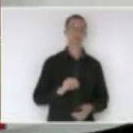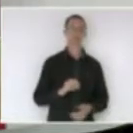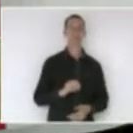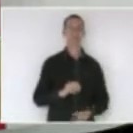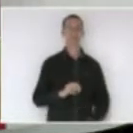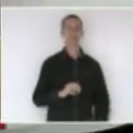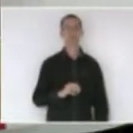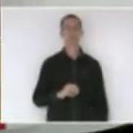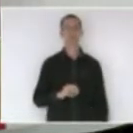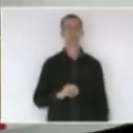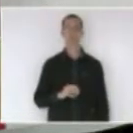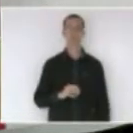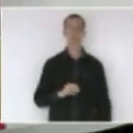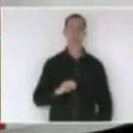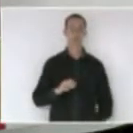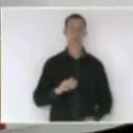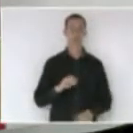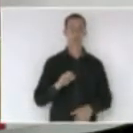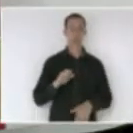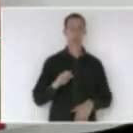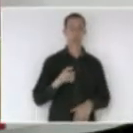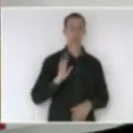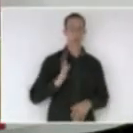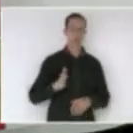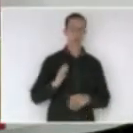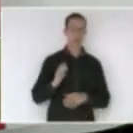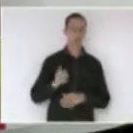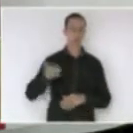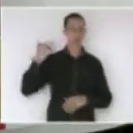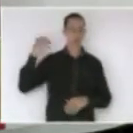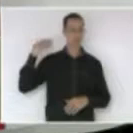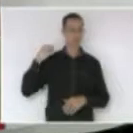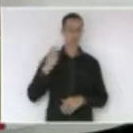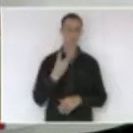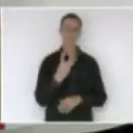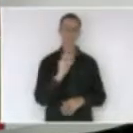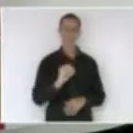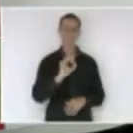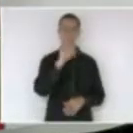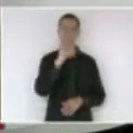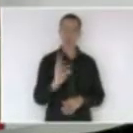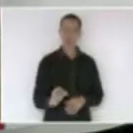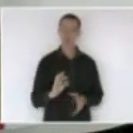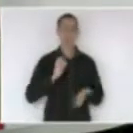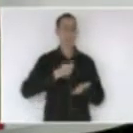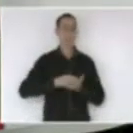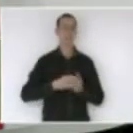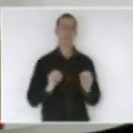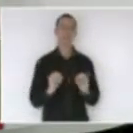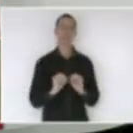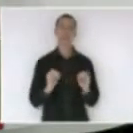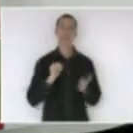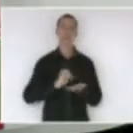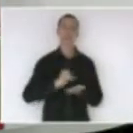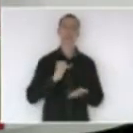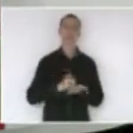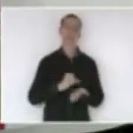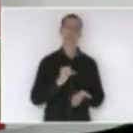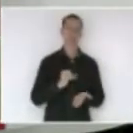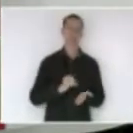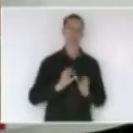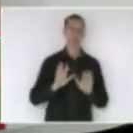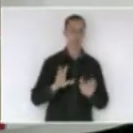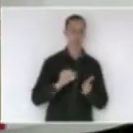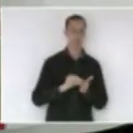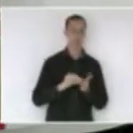a quase 30% de renúncia a isenções fiscais que não são transparentes,